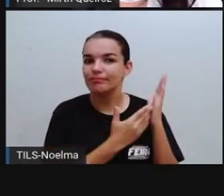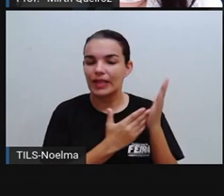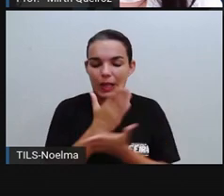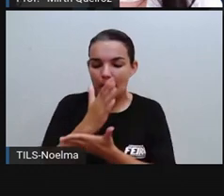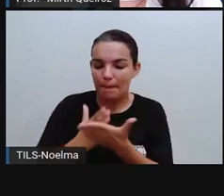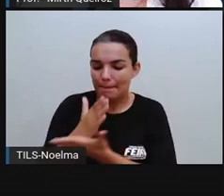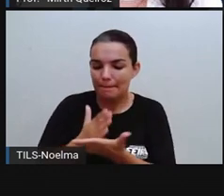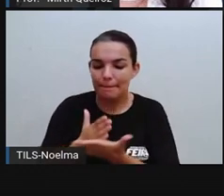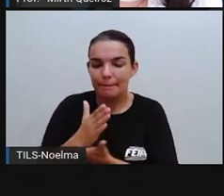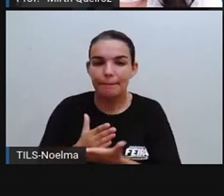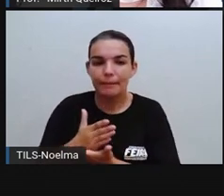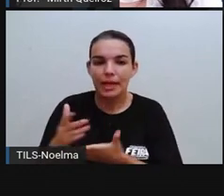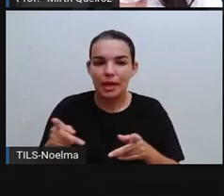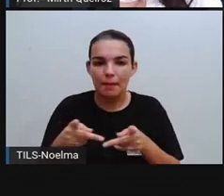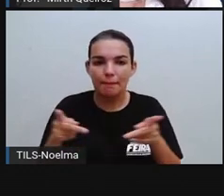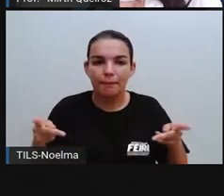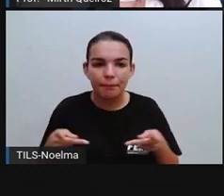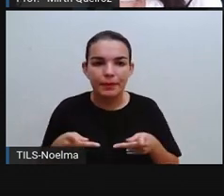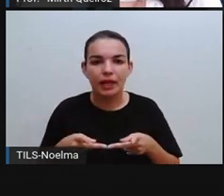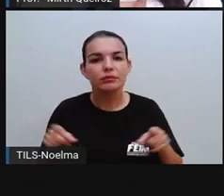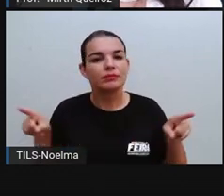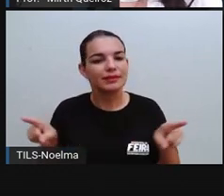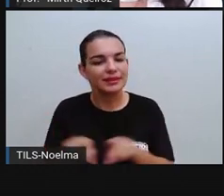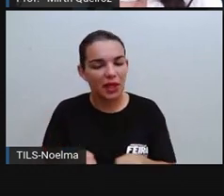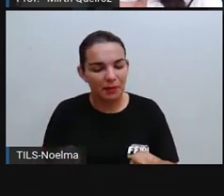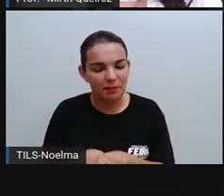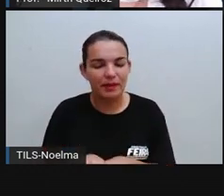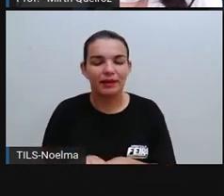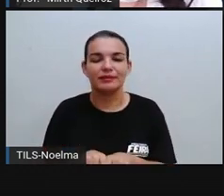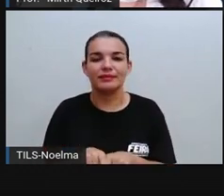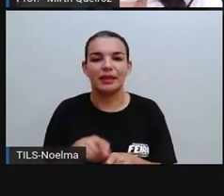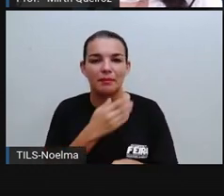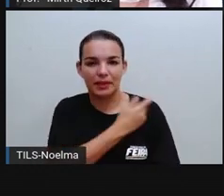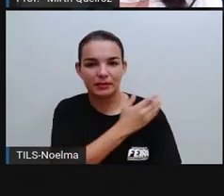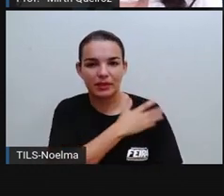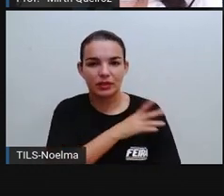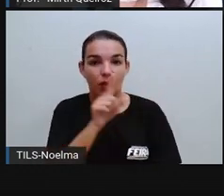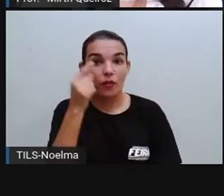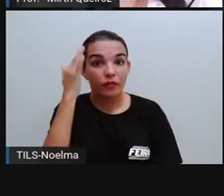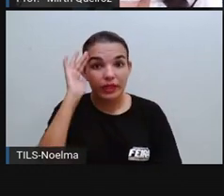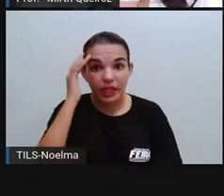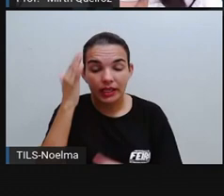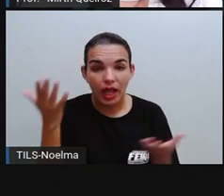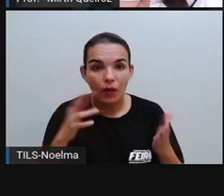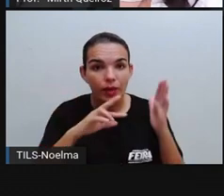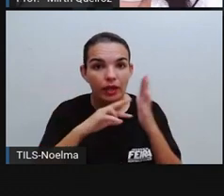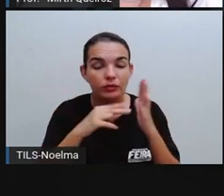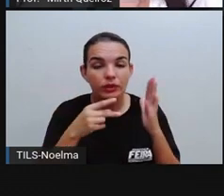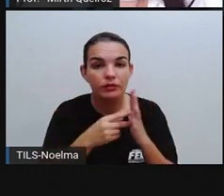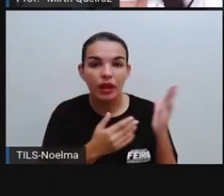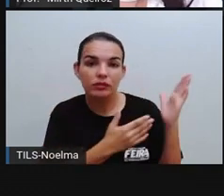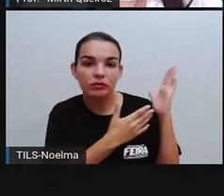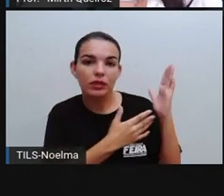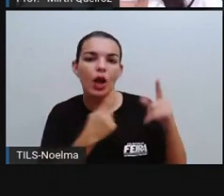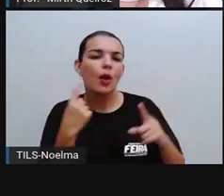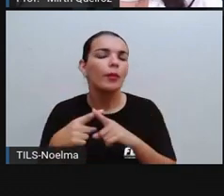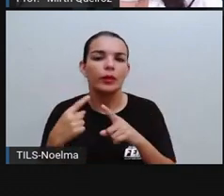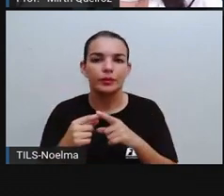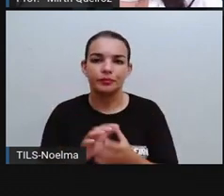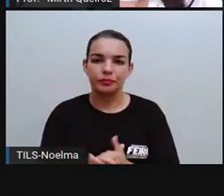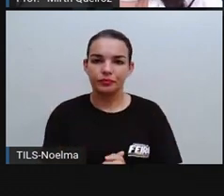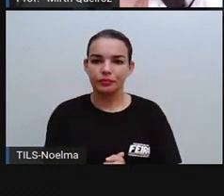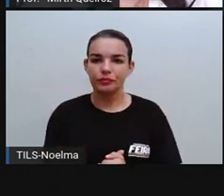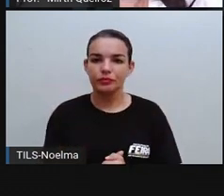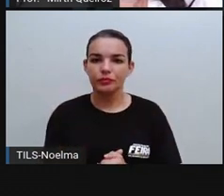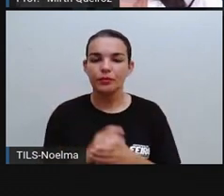tigela, que é também uma expressão racista. Vocês vão conhecer um pouquinho aqui da história, do porquê que essa expressão é